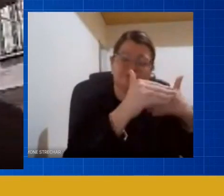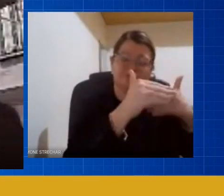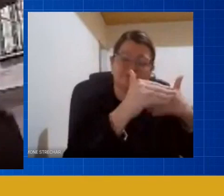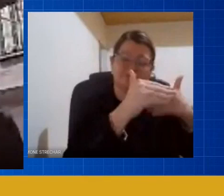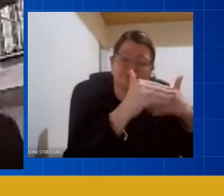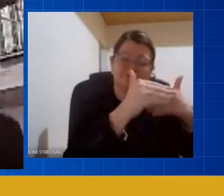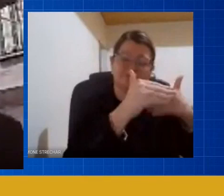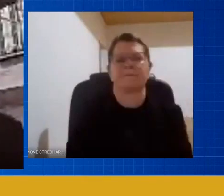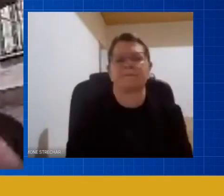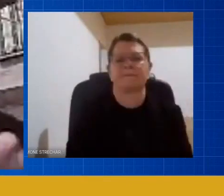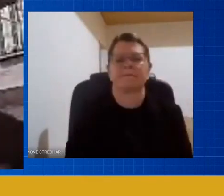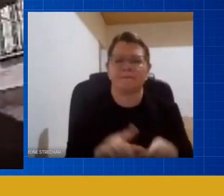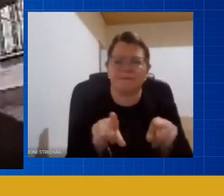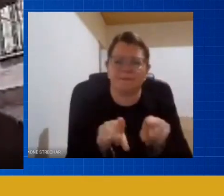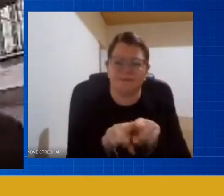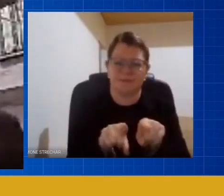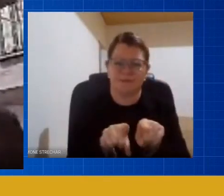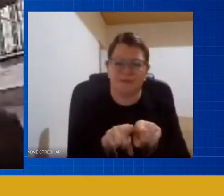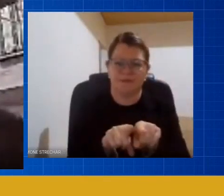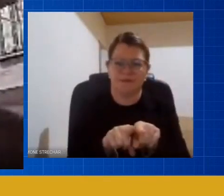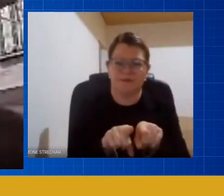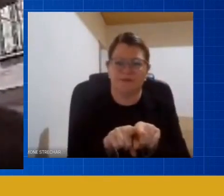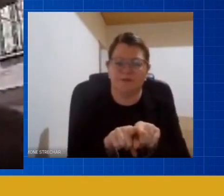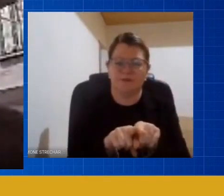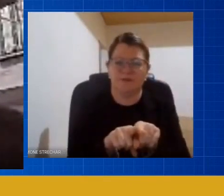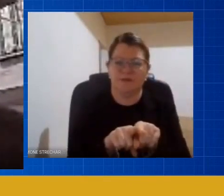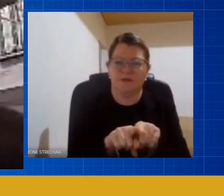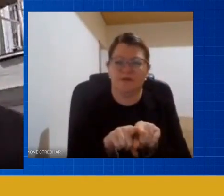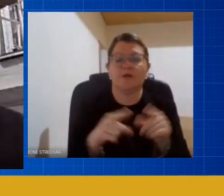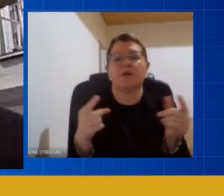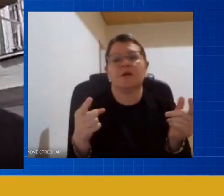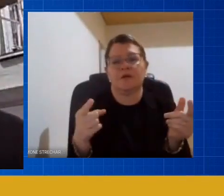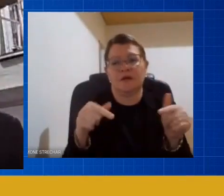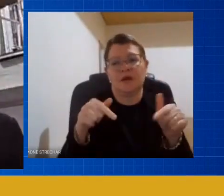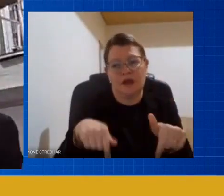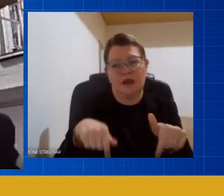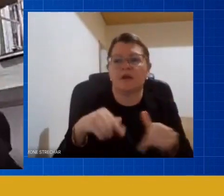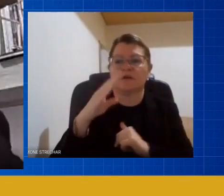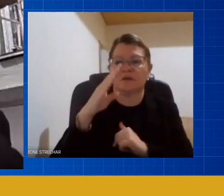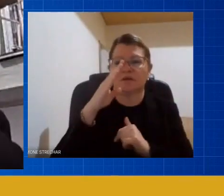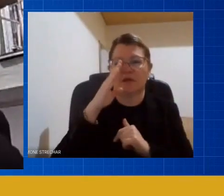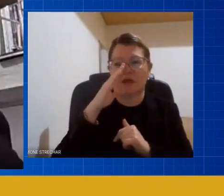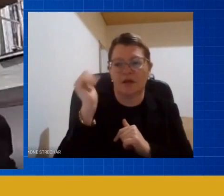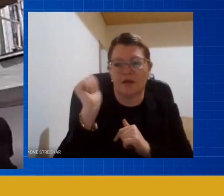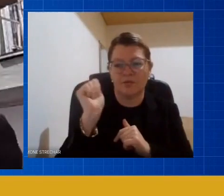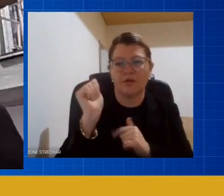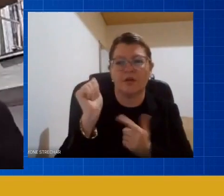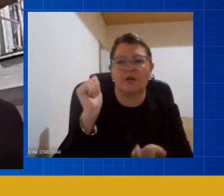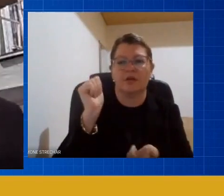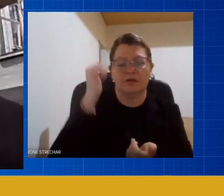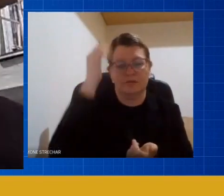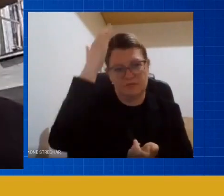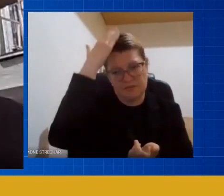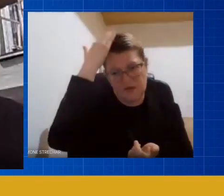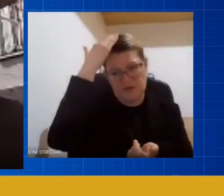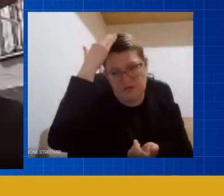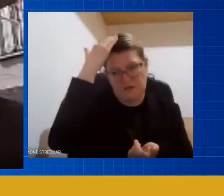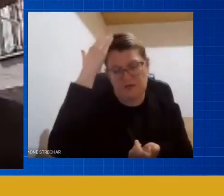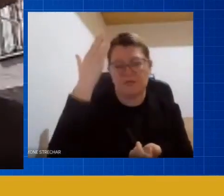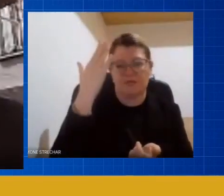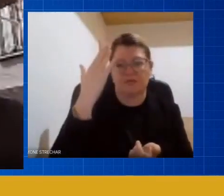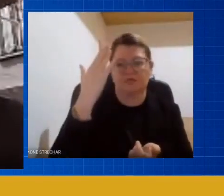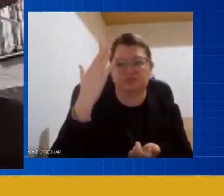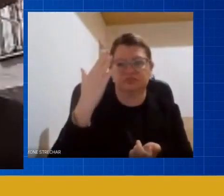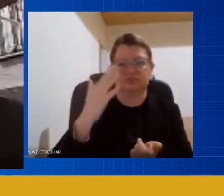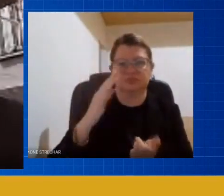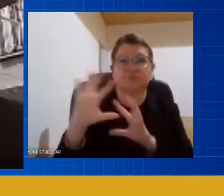aí vou dizer assim não é claro a realidade no município de Araucária e Paraná mas existem lugares que os professores